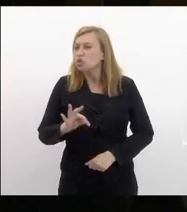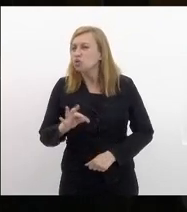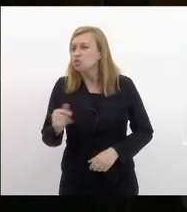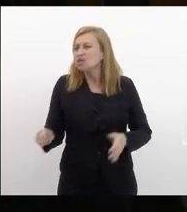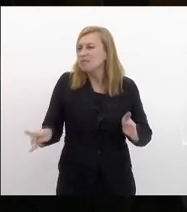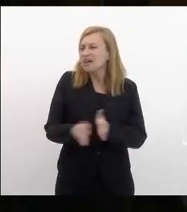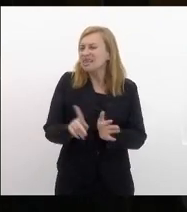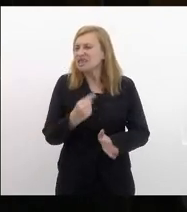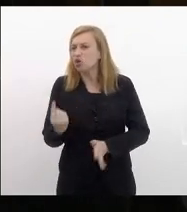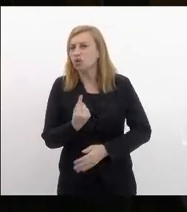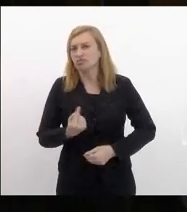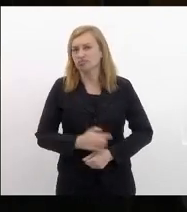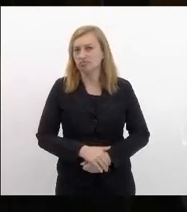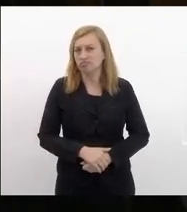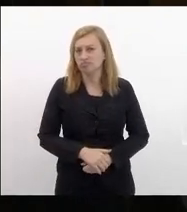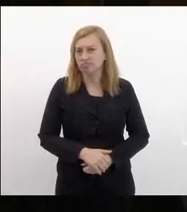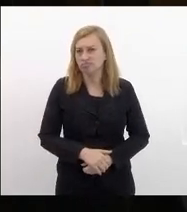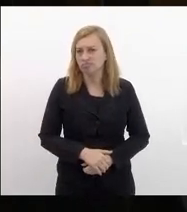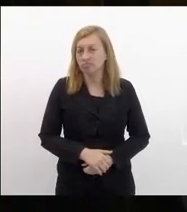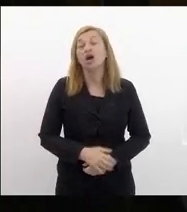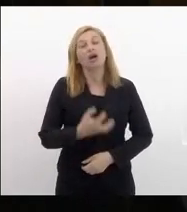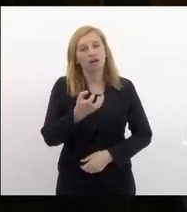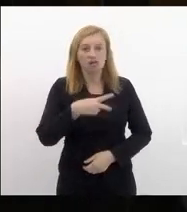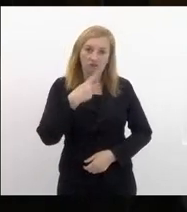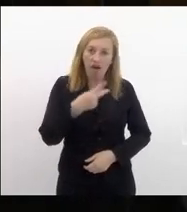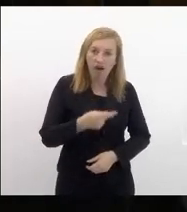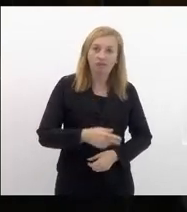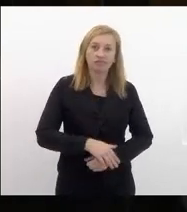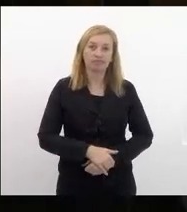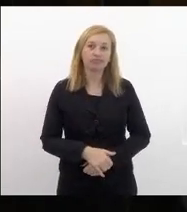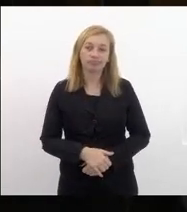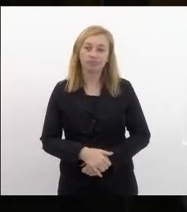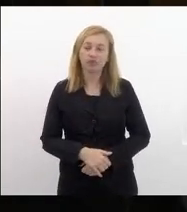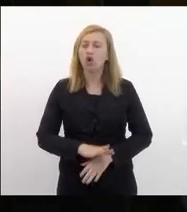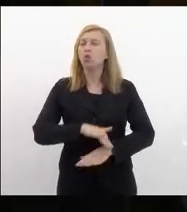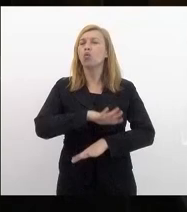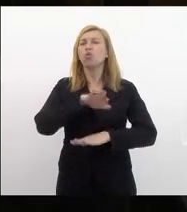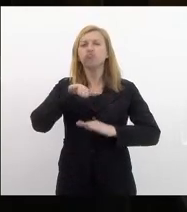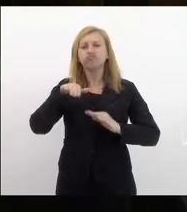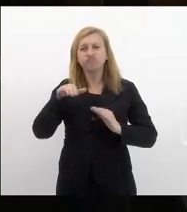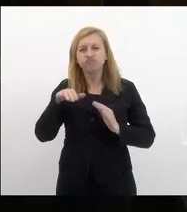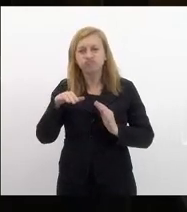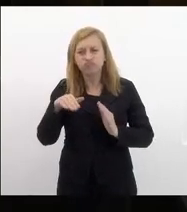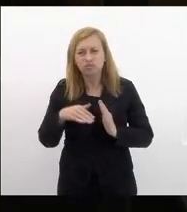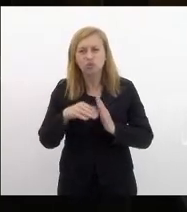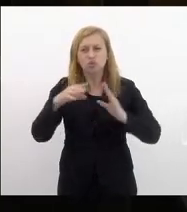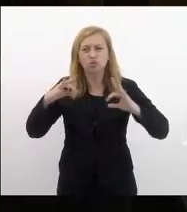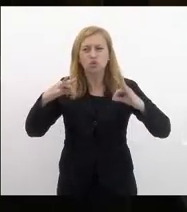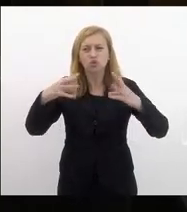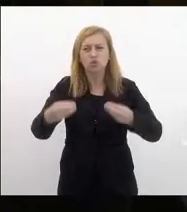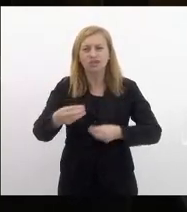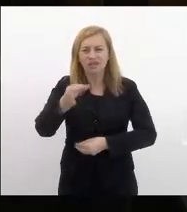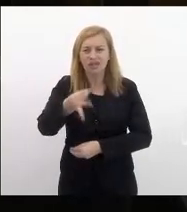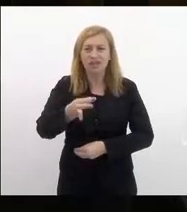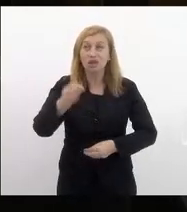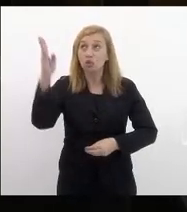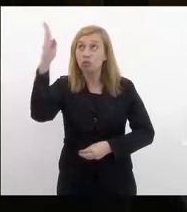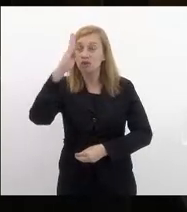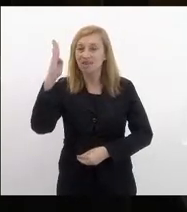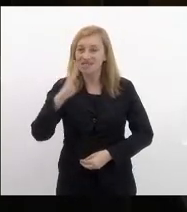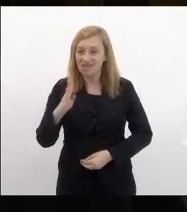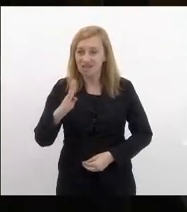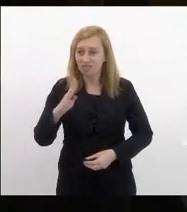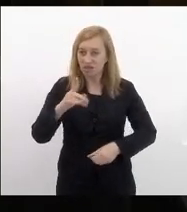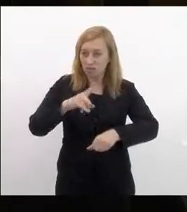pertence a todos nós quero dizer com toda certeza que o Brasil nesse momento